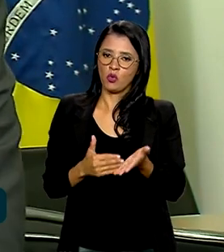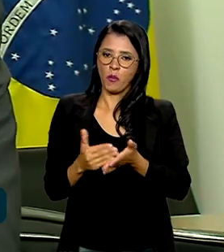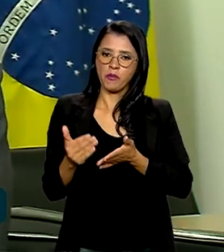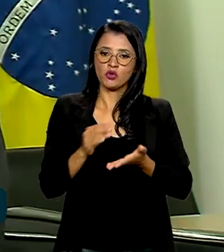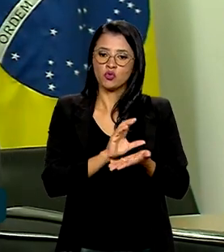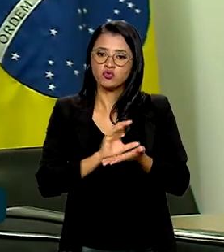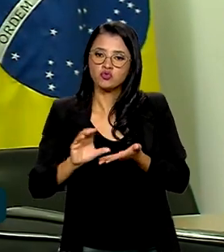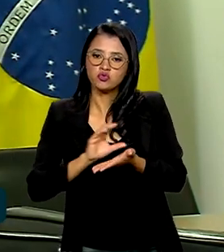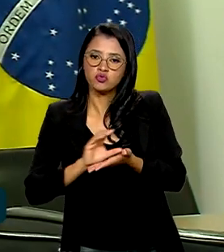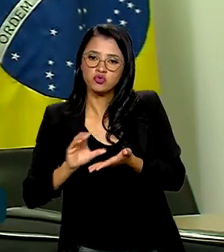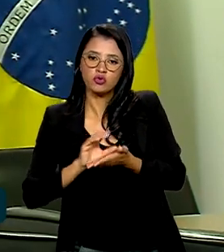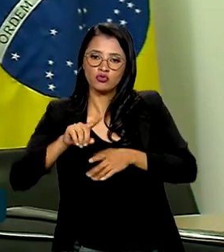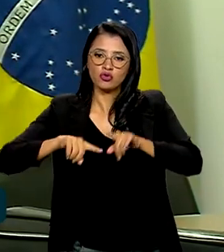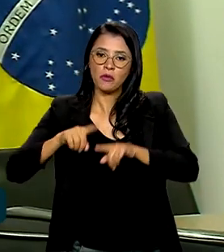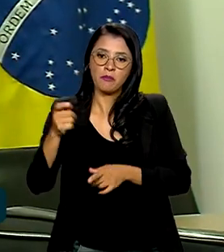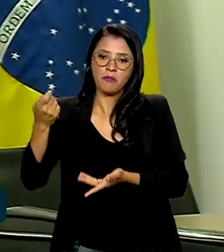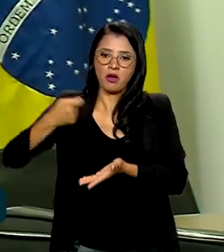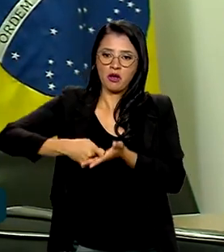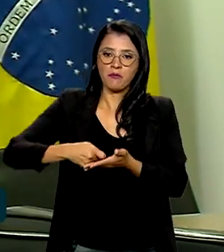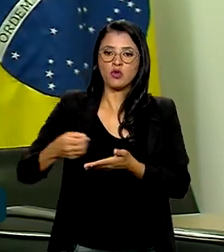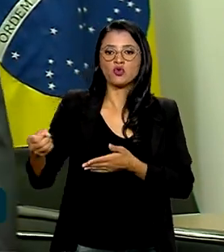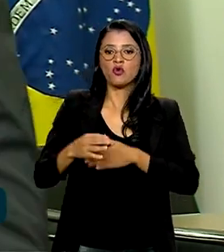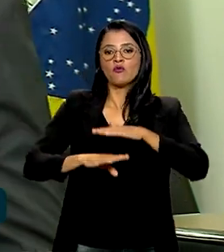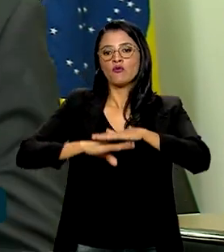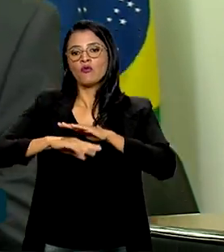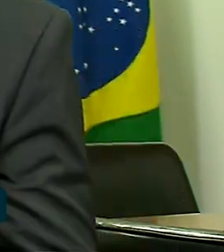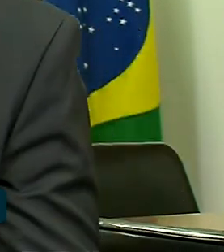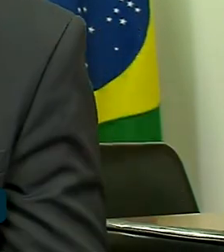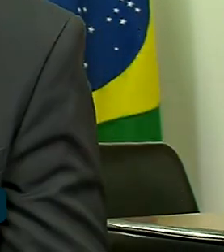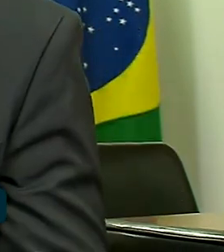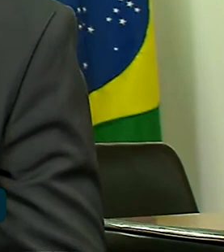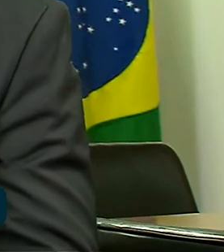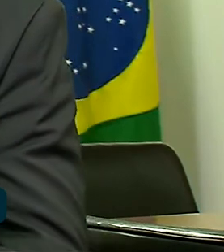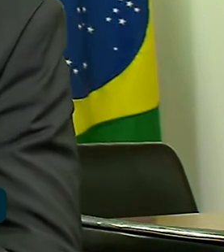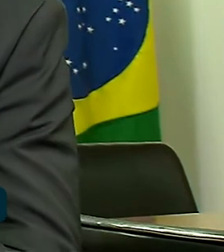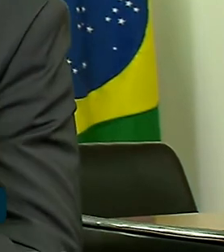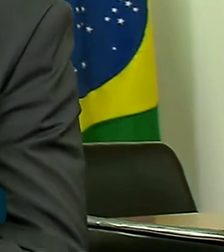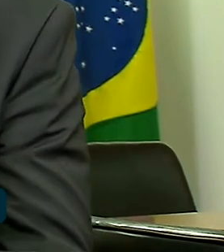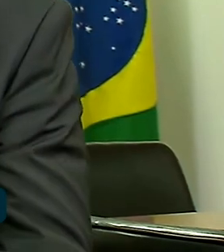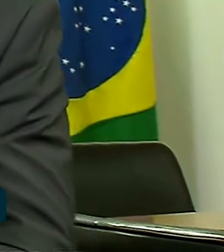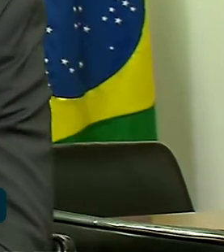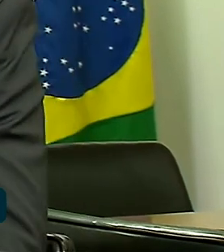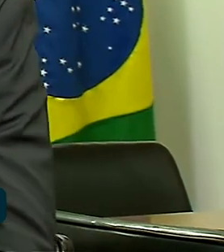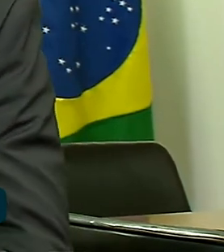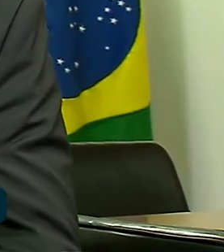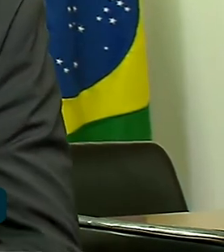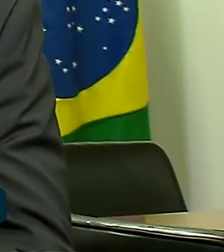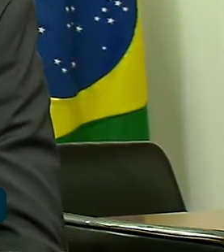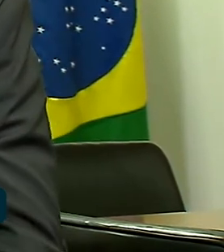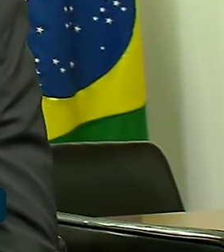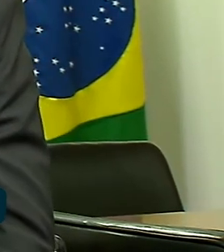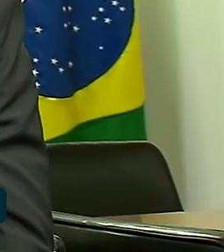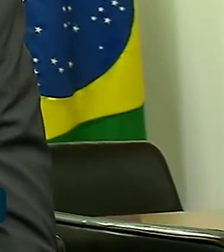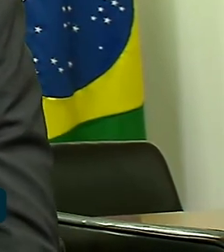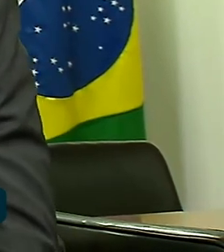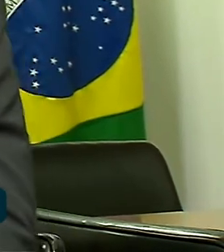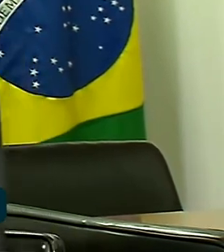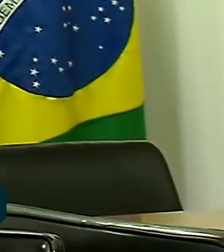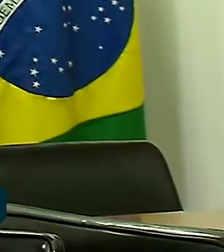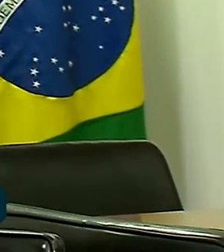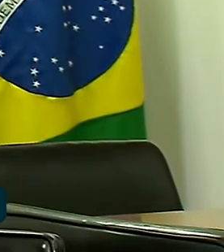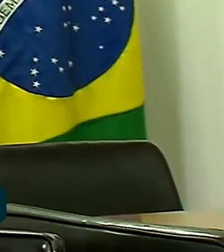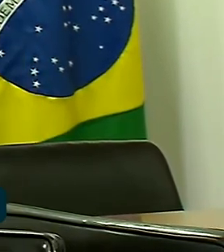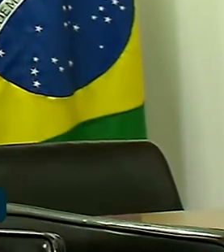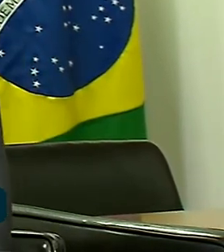repassado os recursos para o pagamento do novo piso da enfermagem. Quarto, era aprovar um conjunto de mudanças